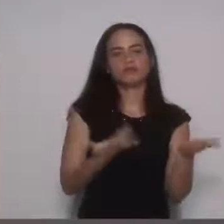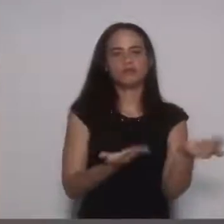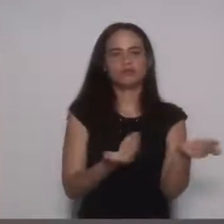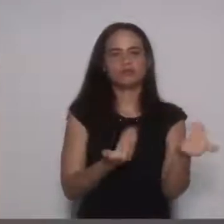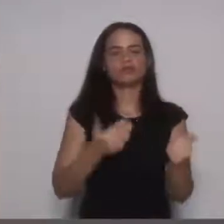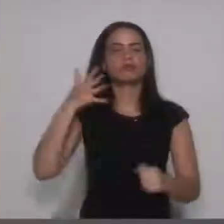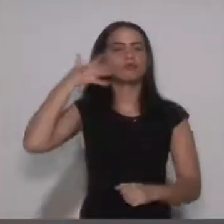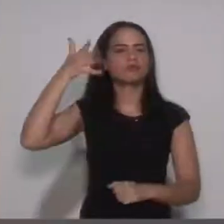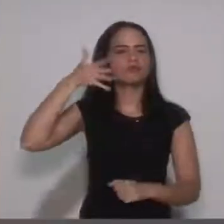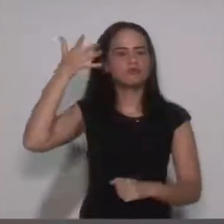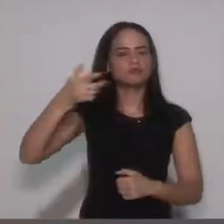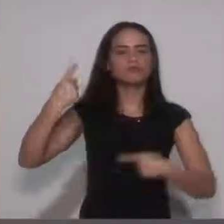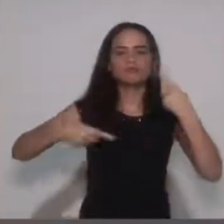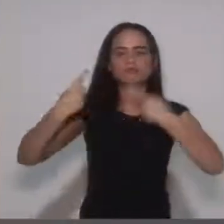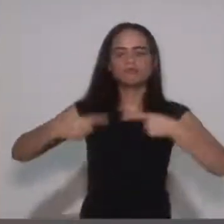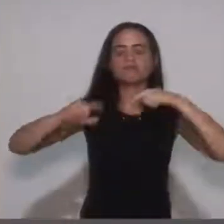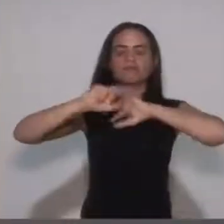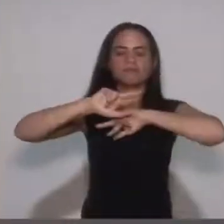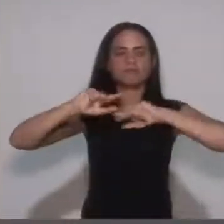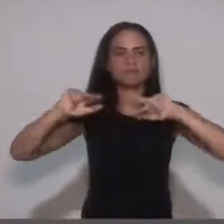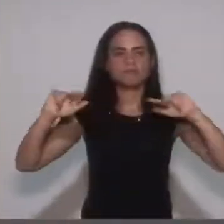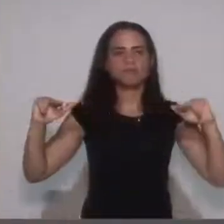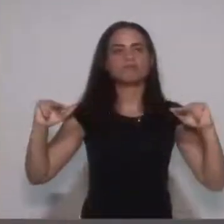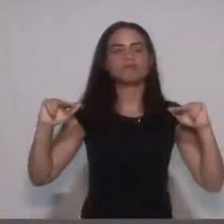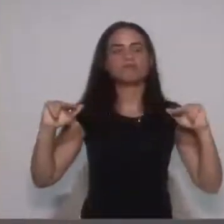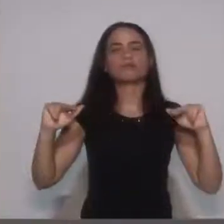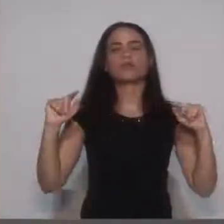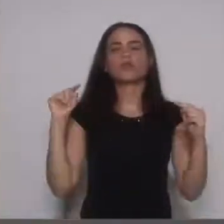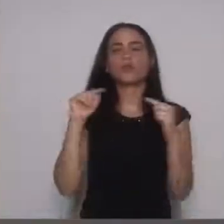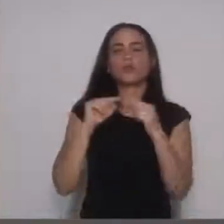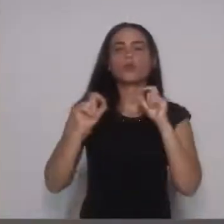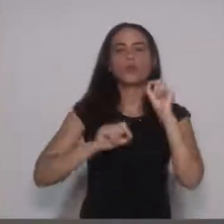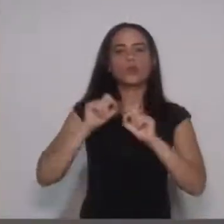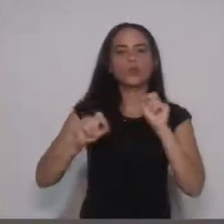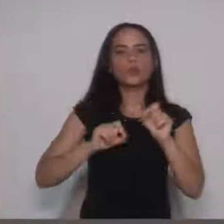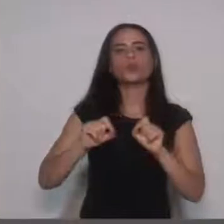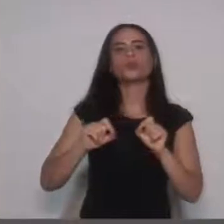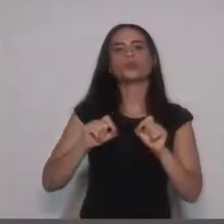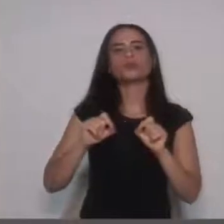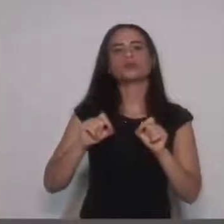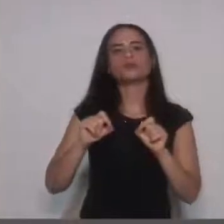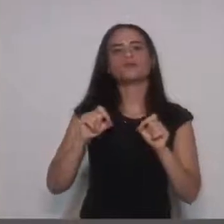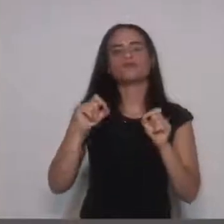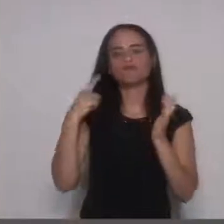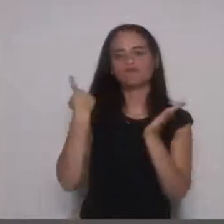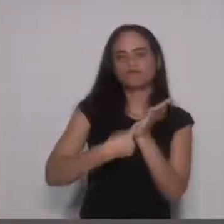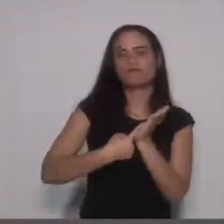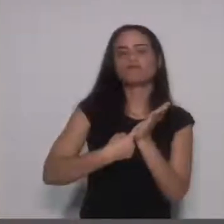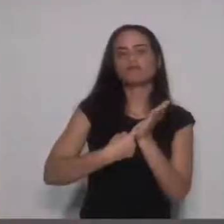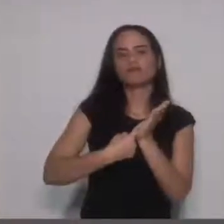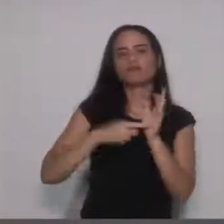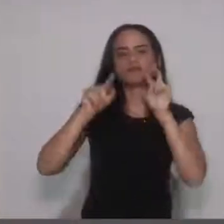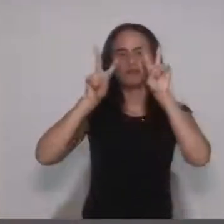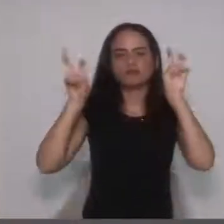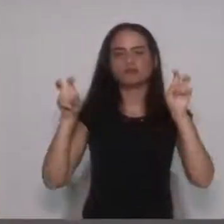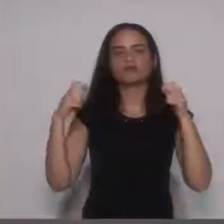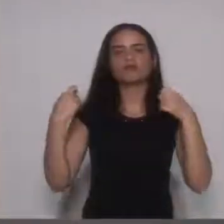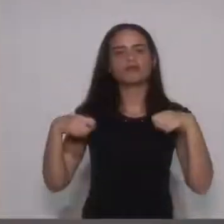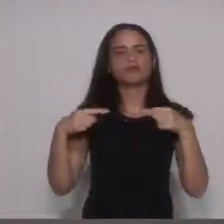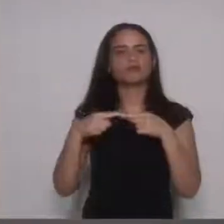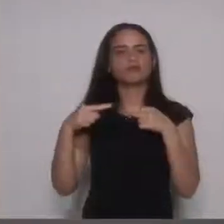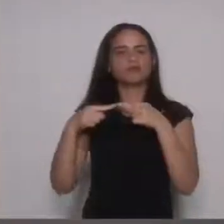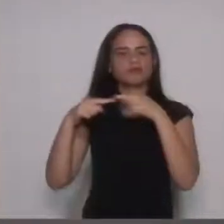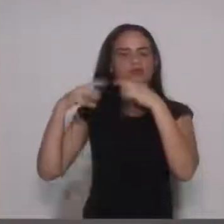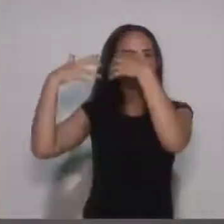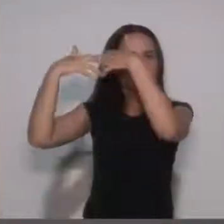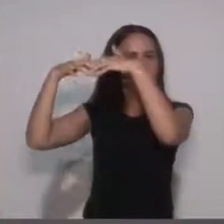espetáculos e de todo tipo de atividades, pretende-se estabelecer uma agenda pública sobre o tema que é digno de reflexão, contribuindo para